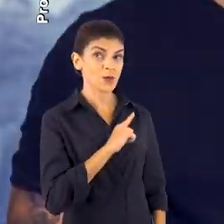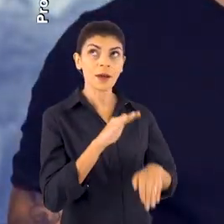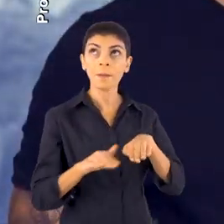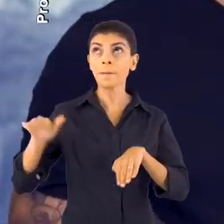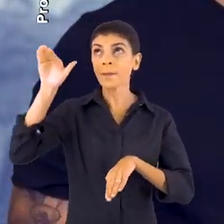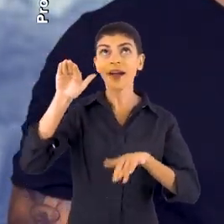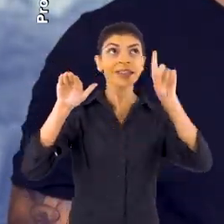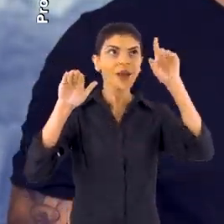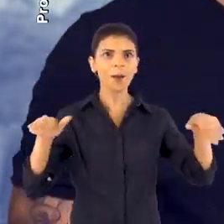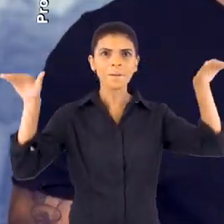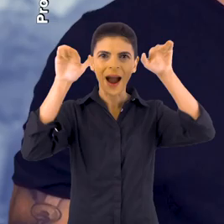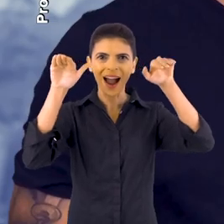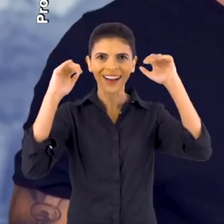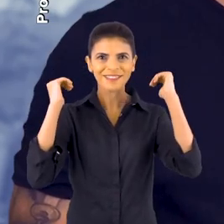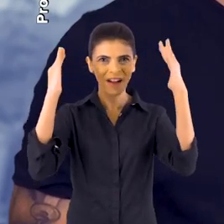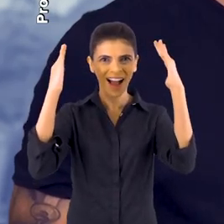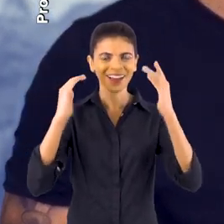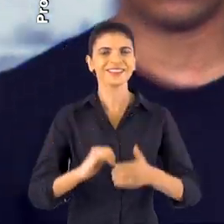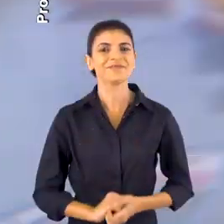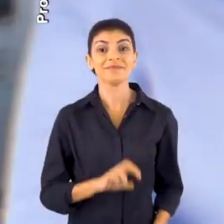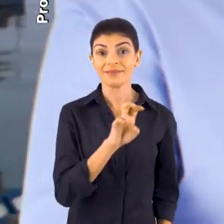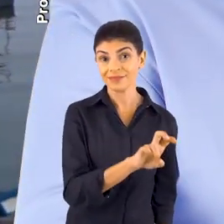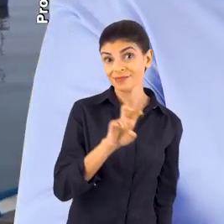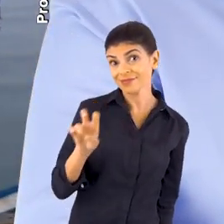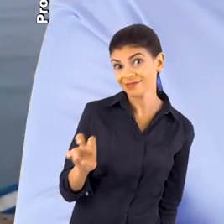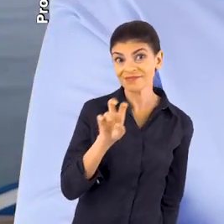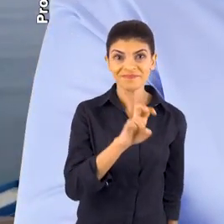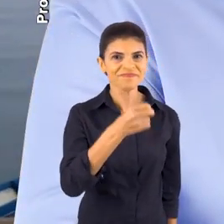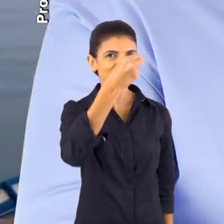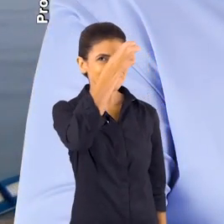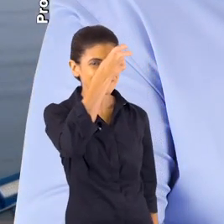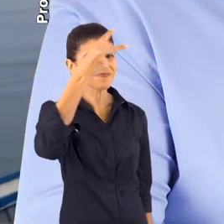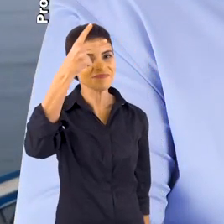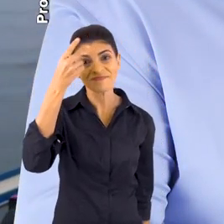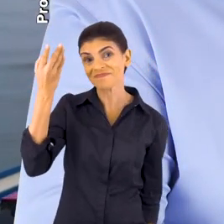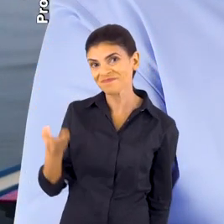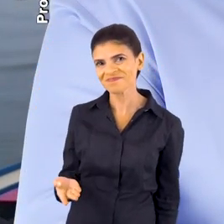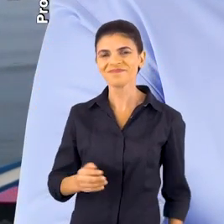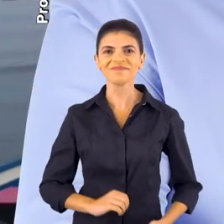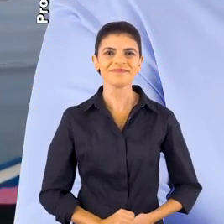Gonçalo acima de tudo e Deus acima de todos 55 para prefeito